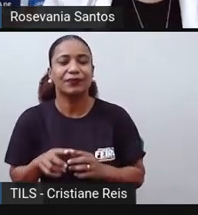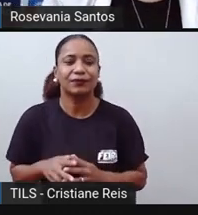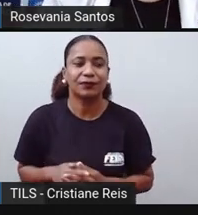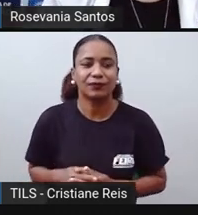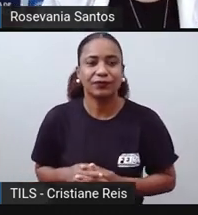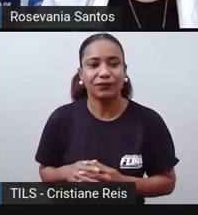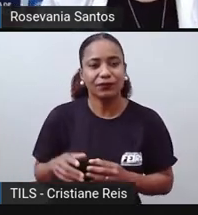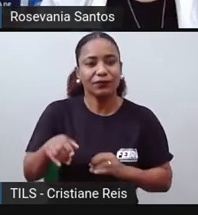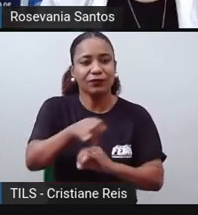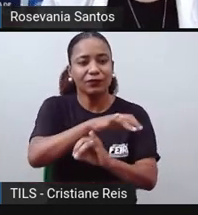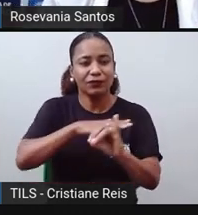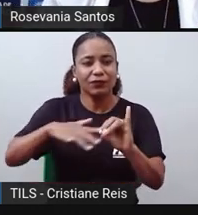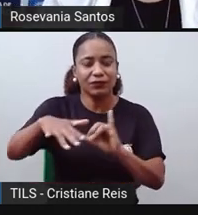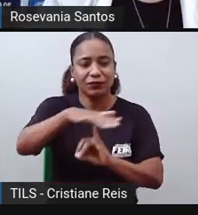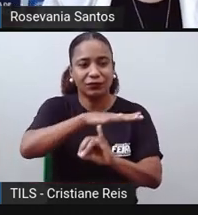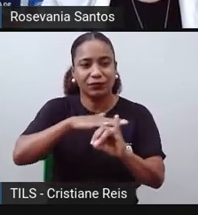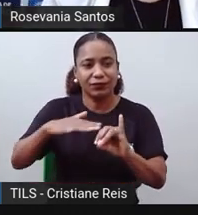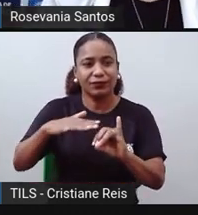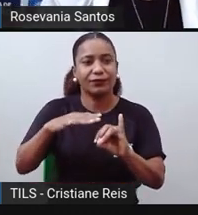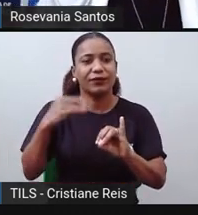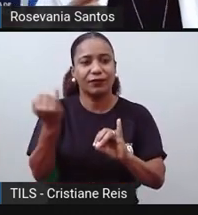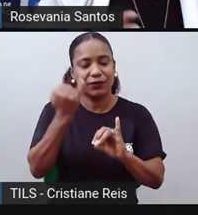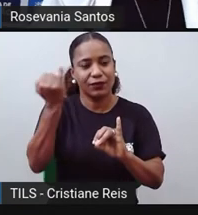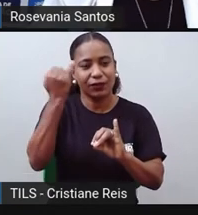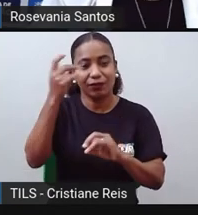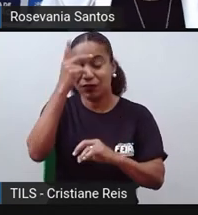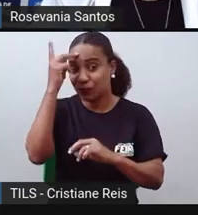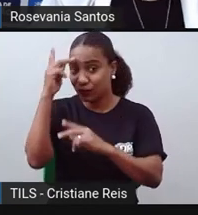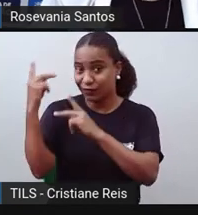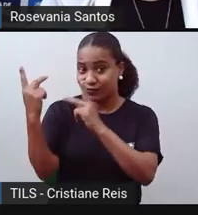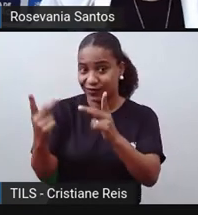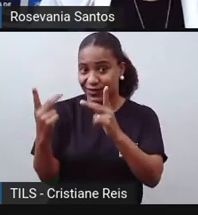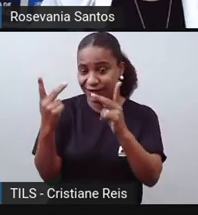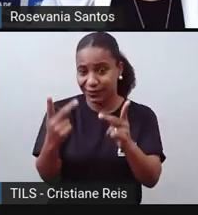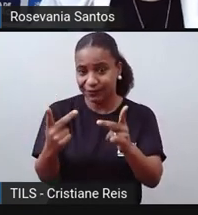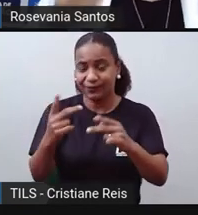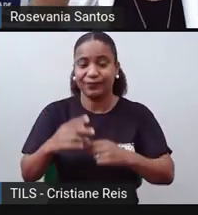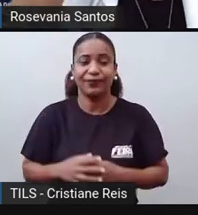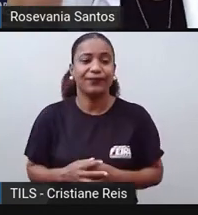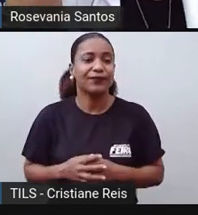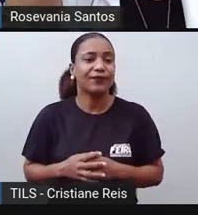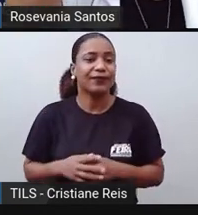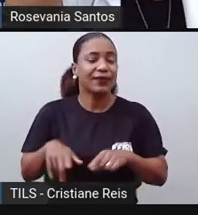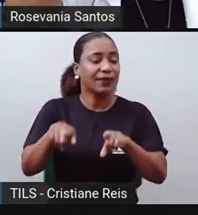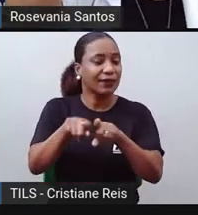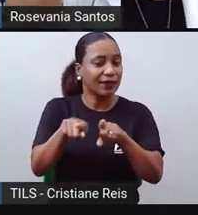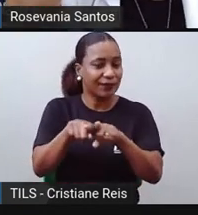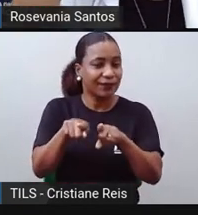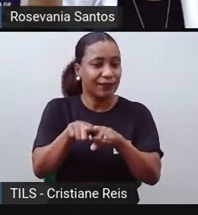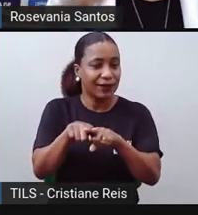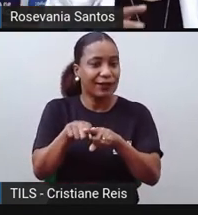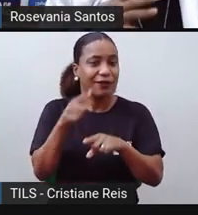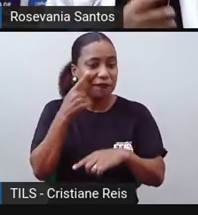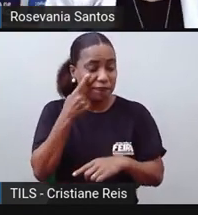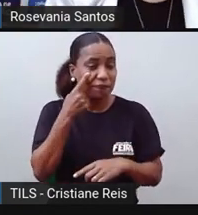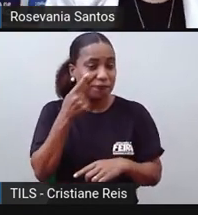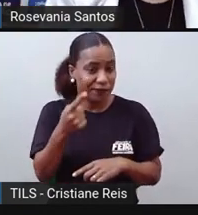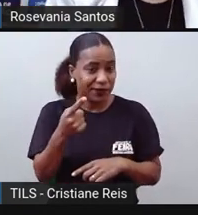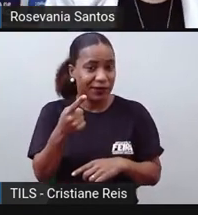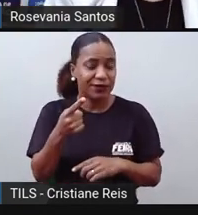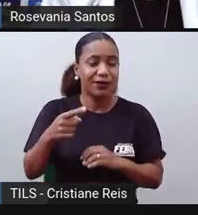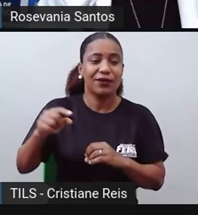essas ilhas que chamam bastante atenção para poder visitar. Dentro dessa ideia, vocês perceberam que chama a atenção inicialmente da